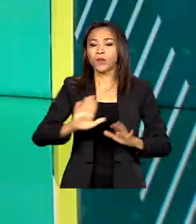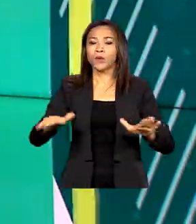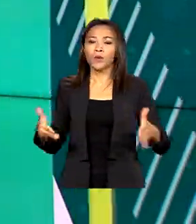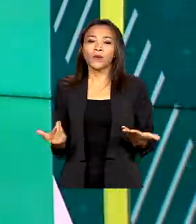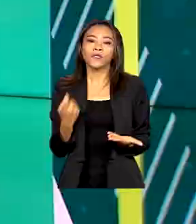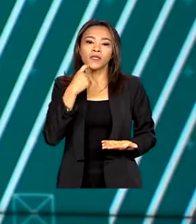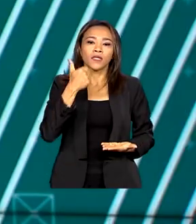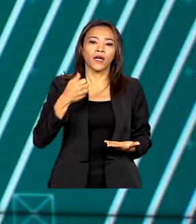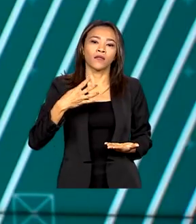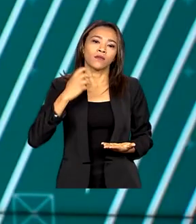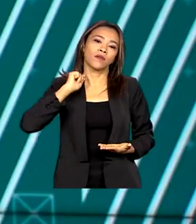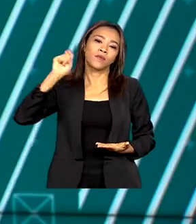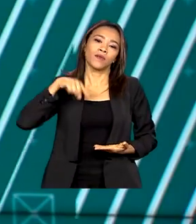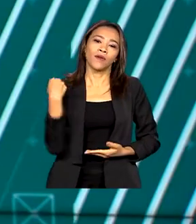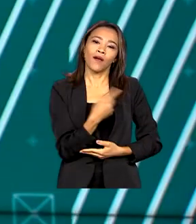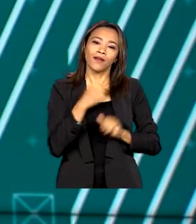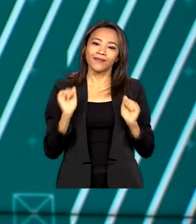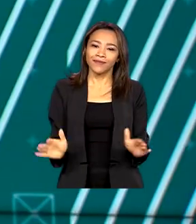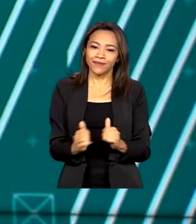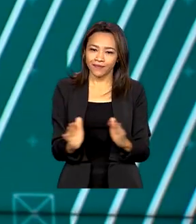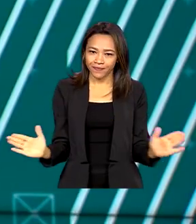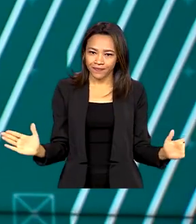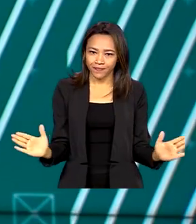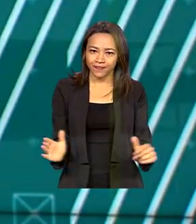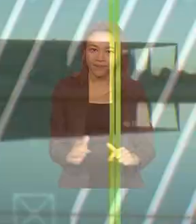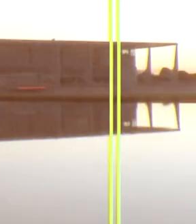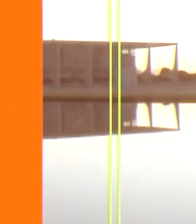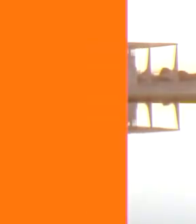14 de abril, o Brasil em Dia já está no ar.